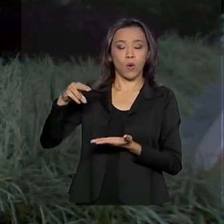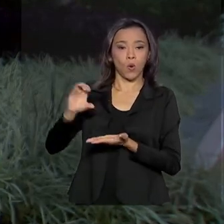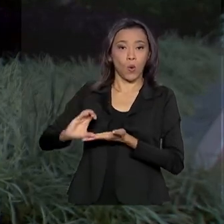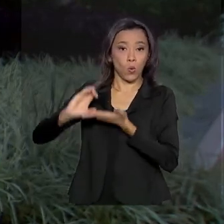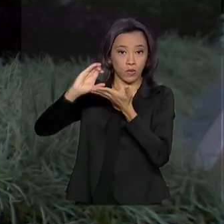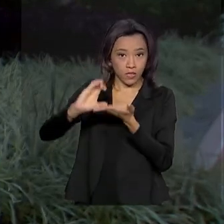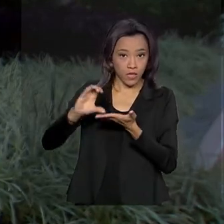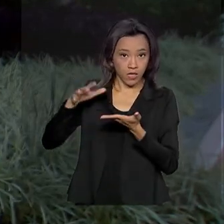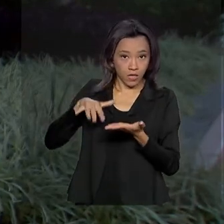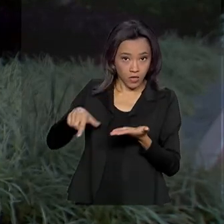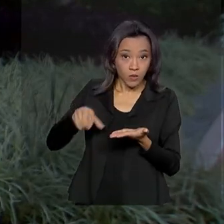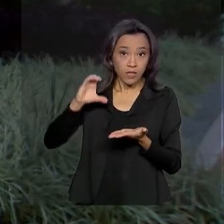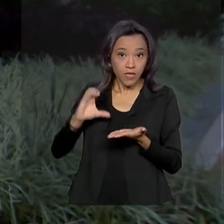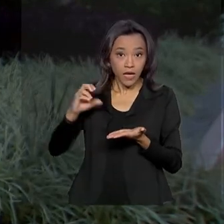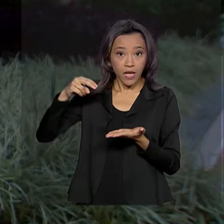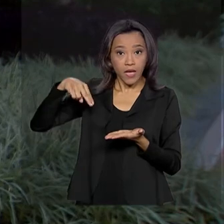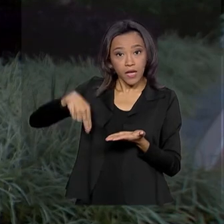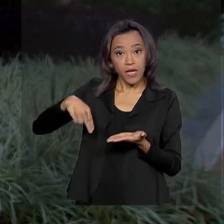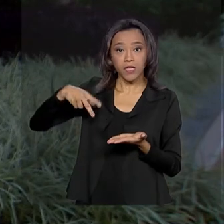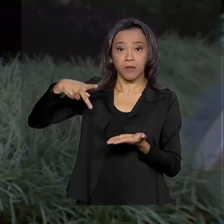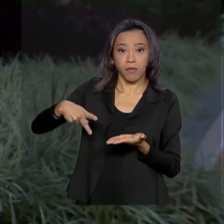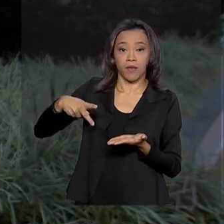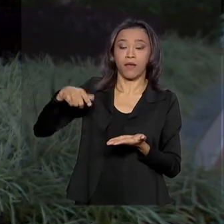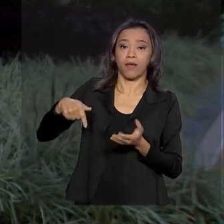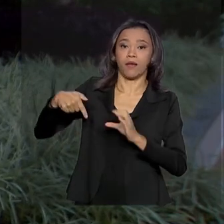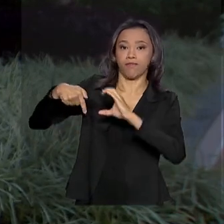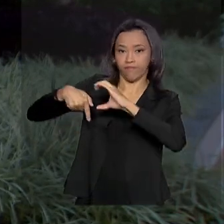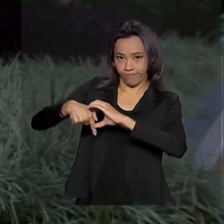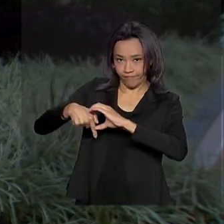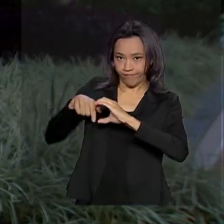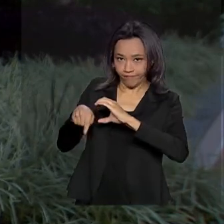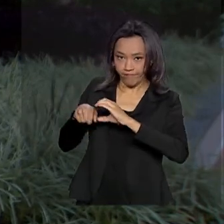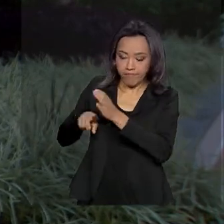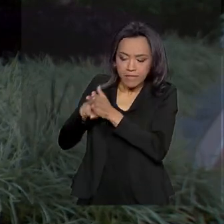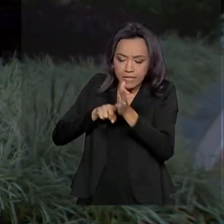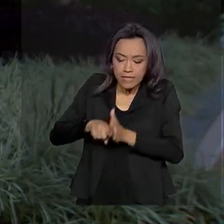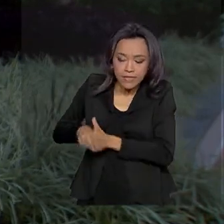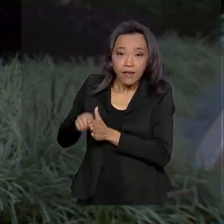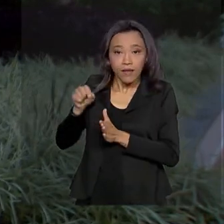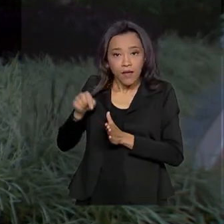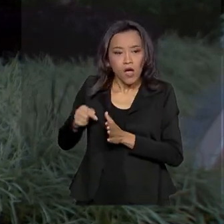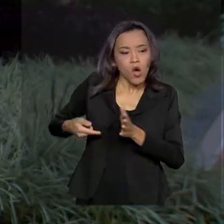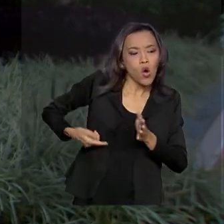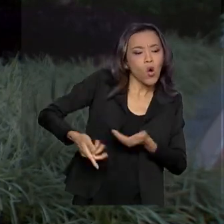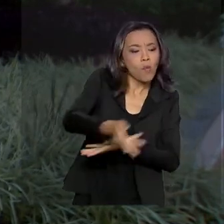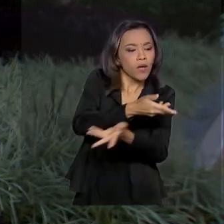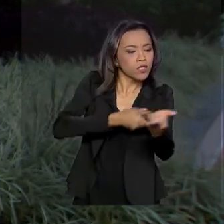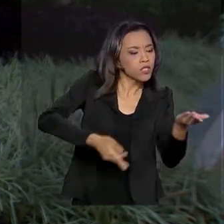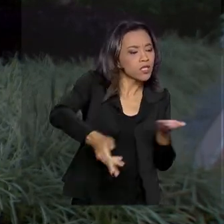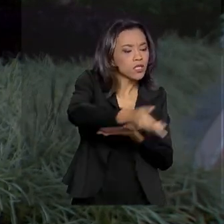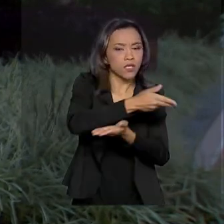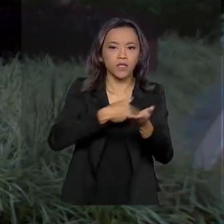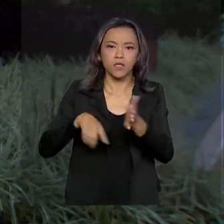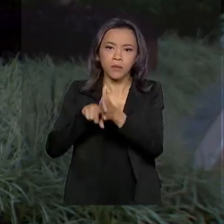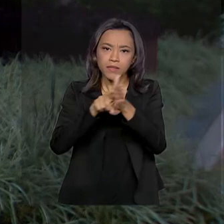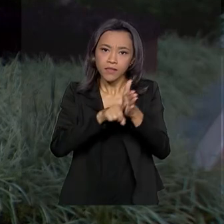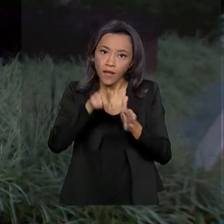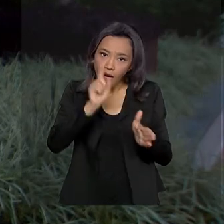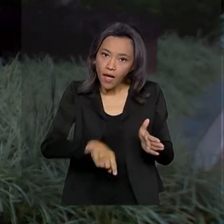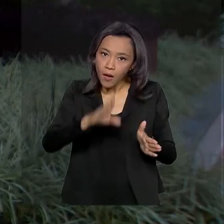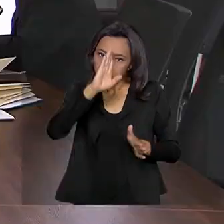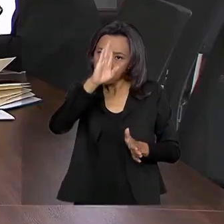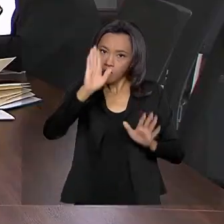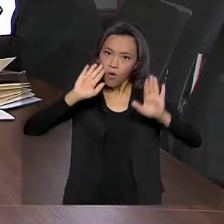Tecnológico, o CNPq. O compartilhamento de estudos sobre a doença é prioridade do governo